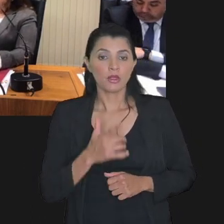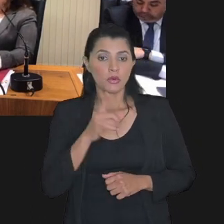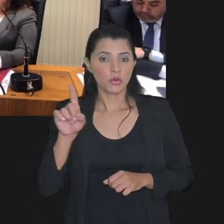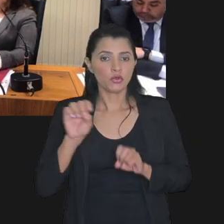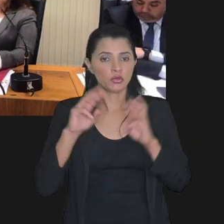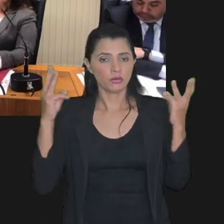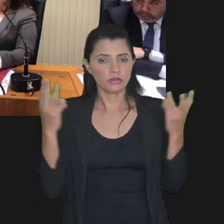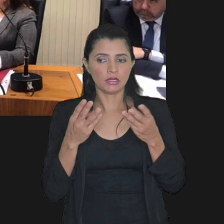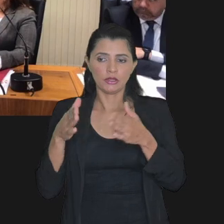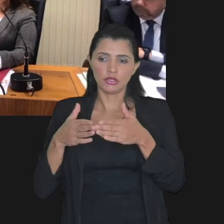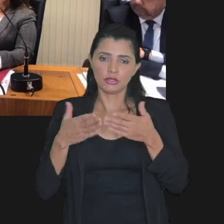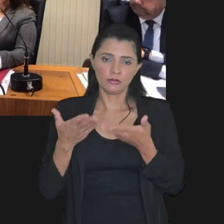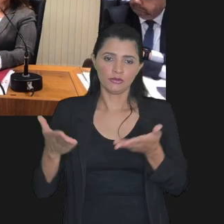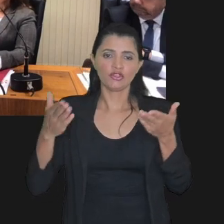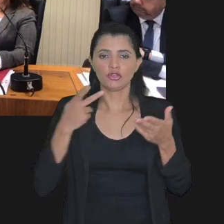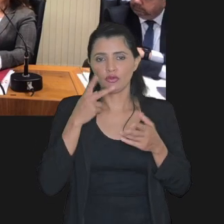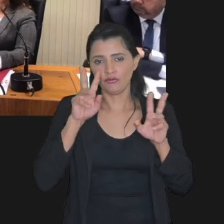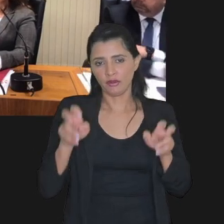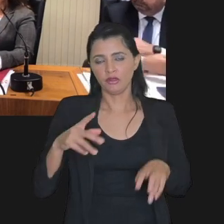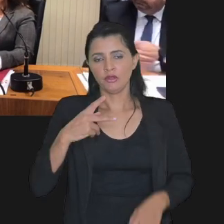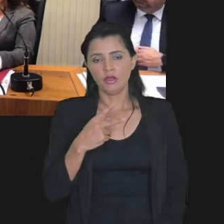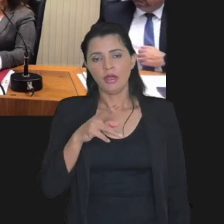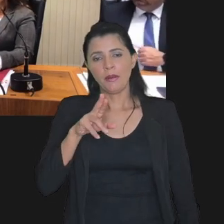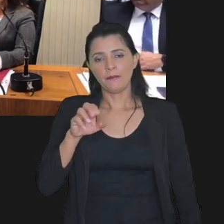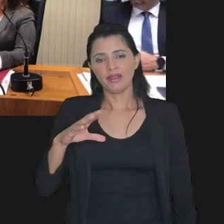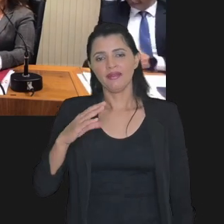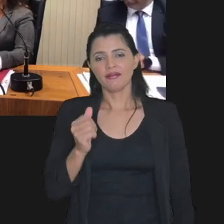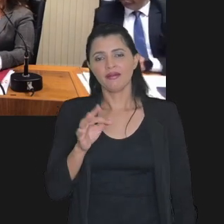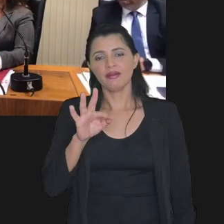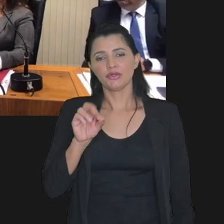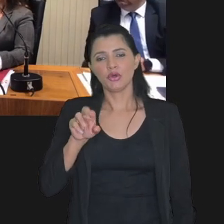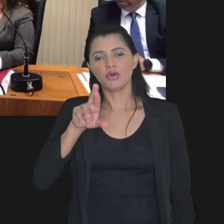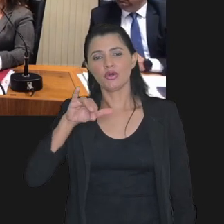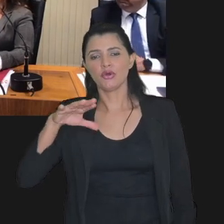penúltimo slide por favor já que eu estou pulando do precatório para